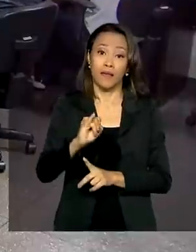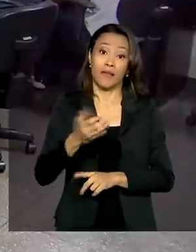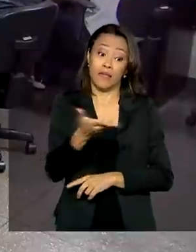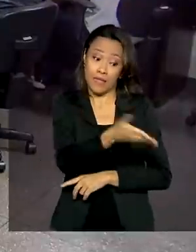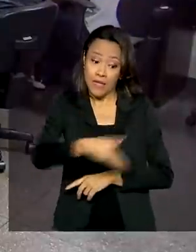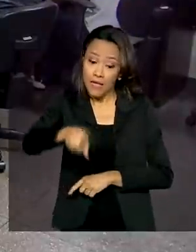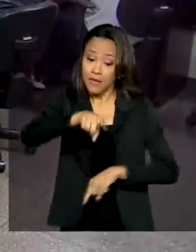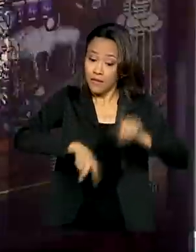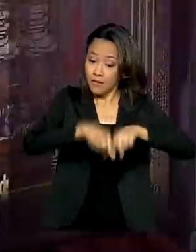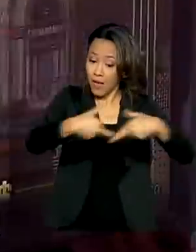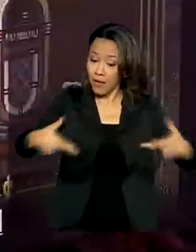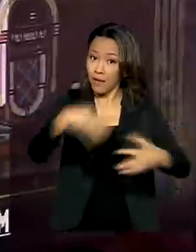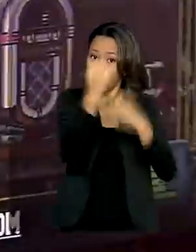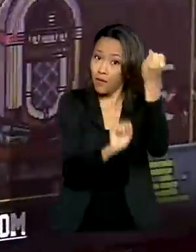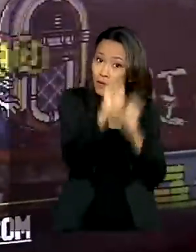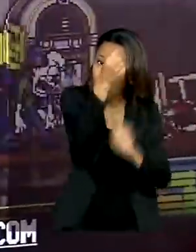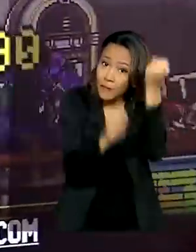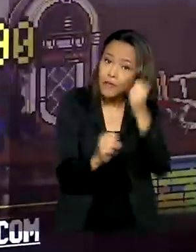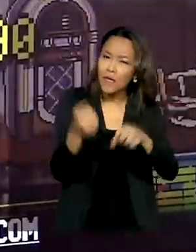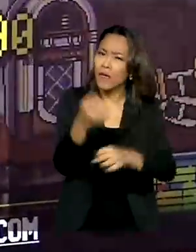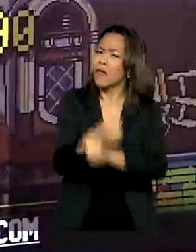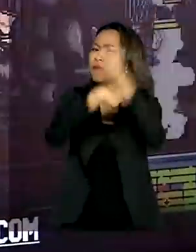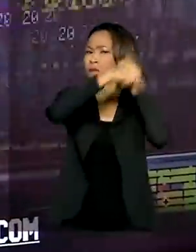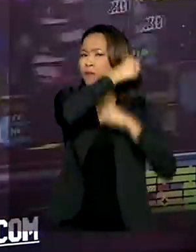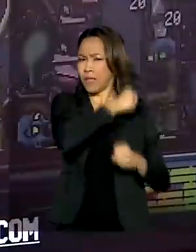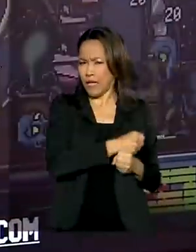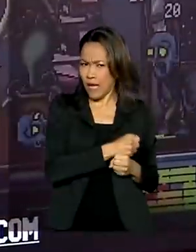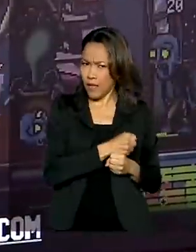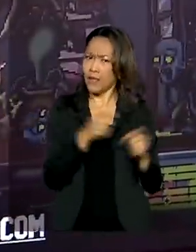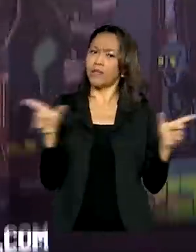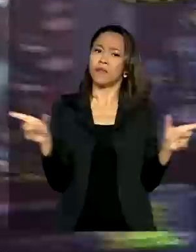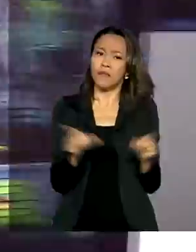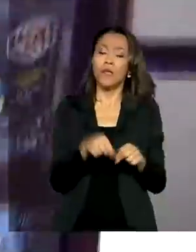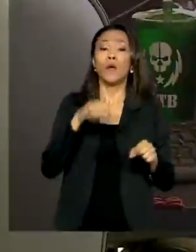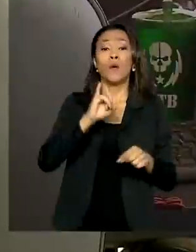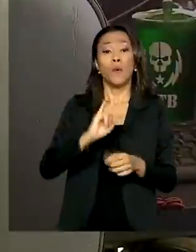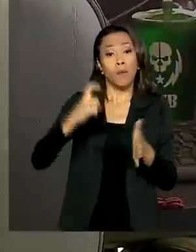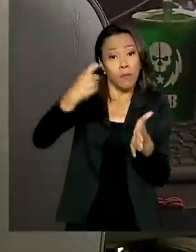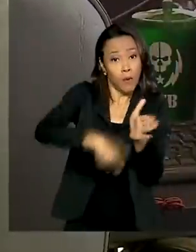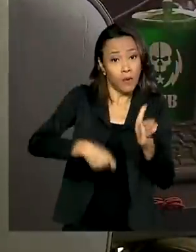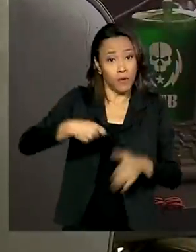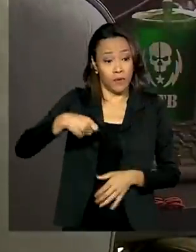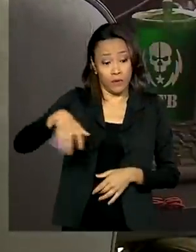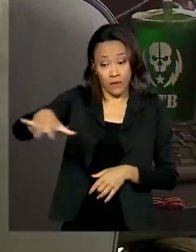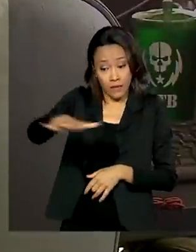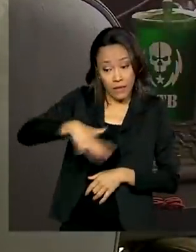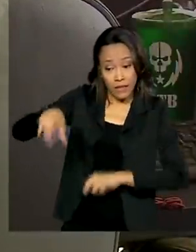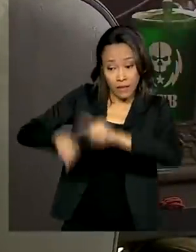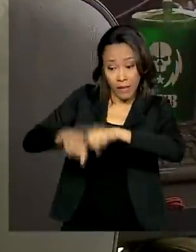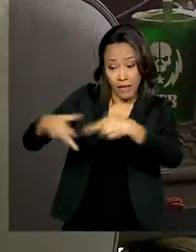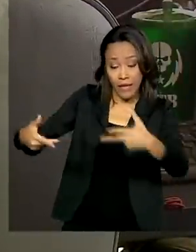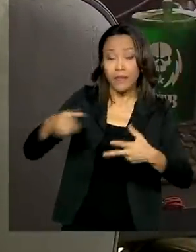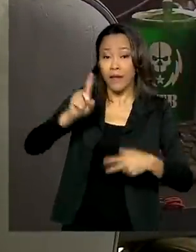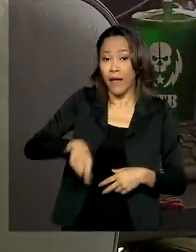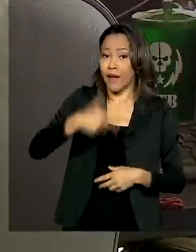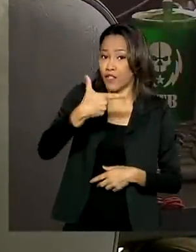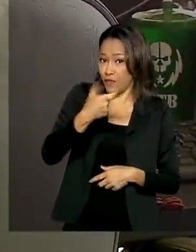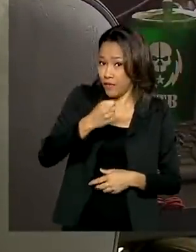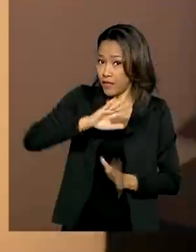industrializados. No ano passado, as alíquotas desses equipamentos, que variavam de 20% a